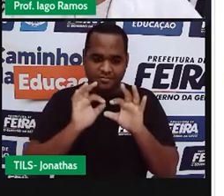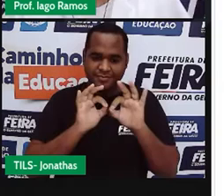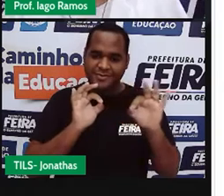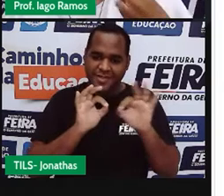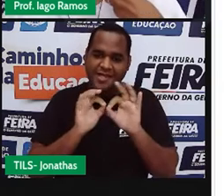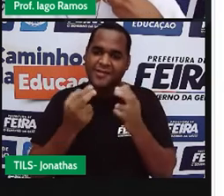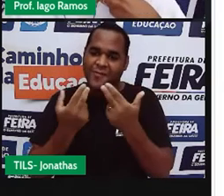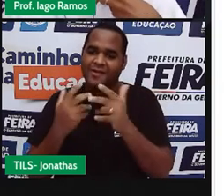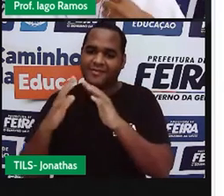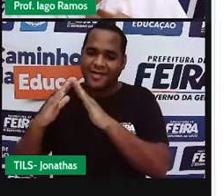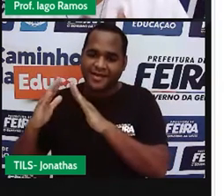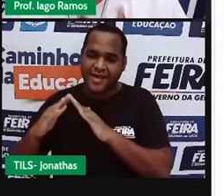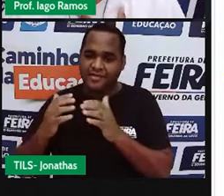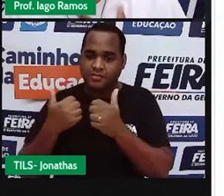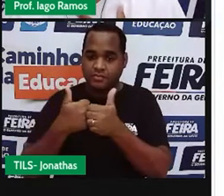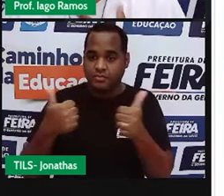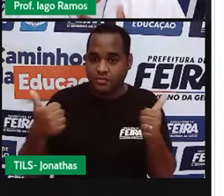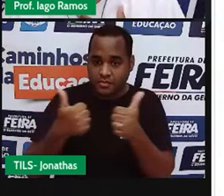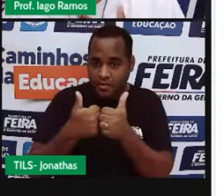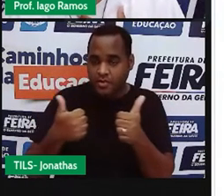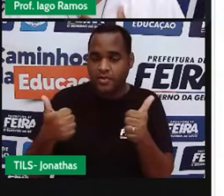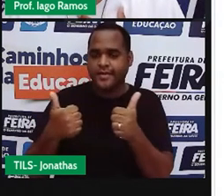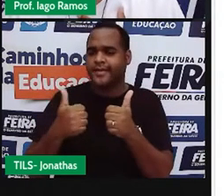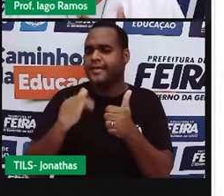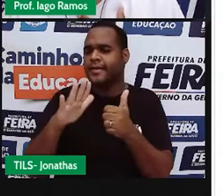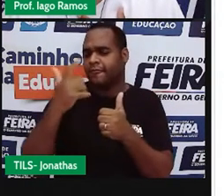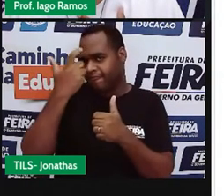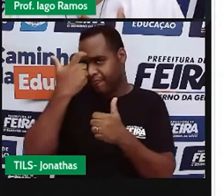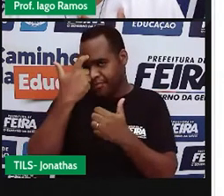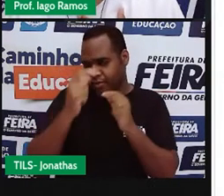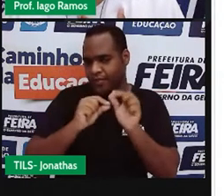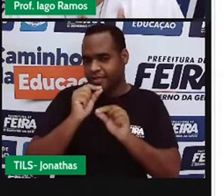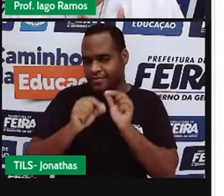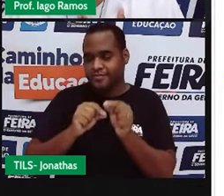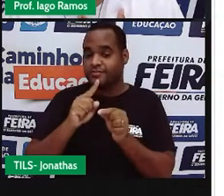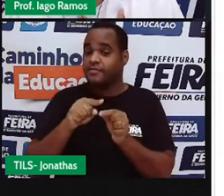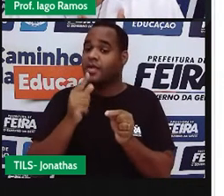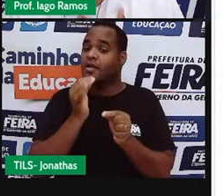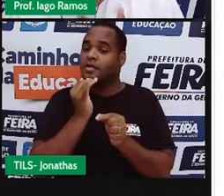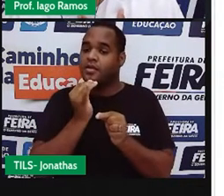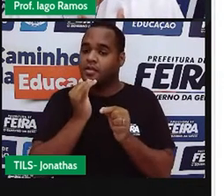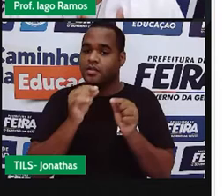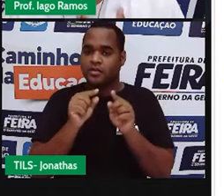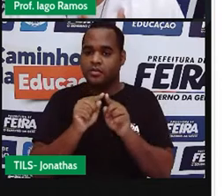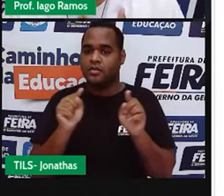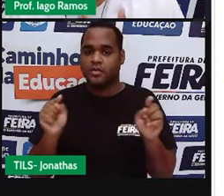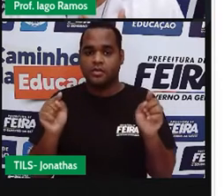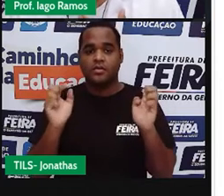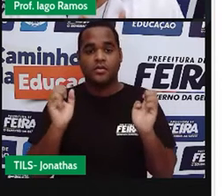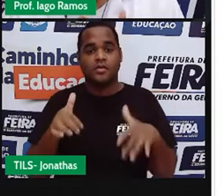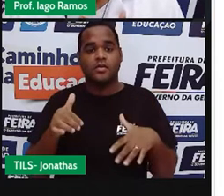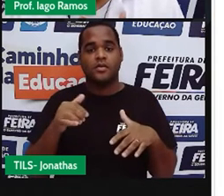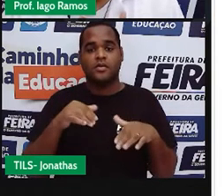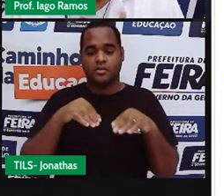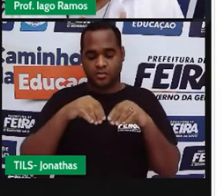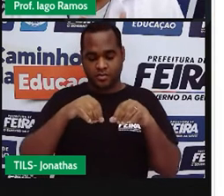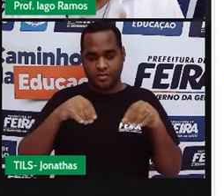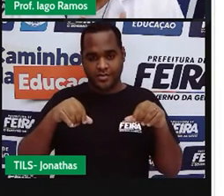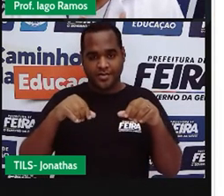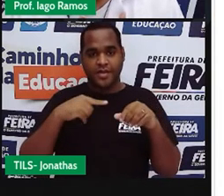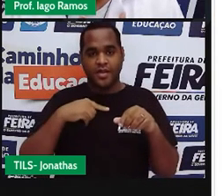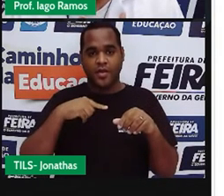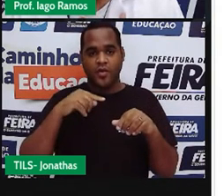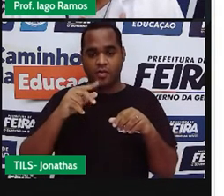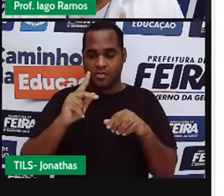das duas casas, o que é que eu penso? Nessa linha aqui, que é o terreno, eu coloco o poço